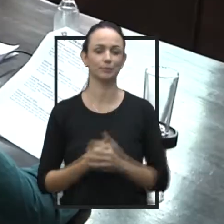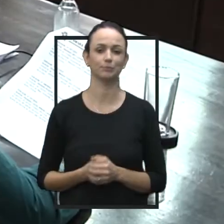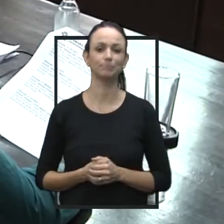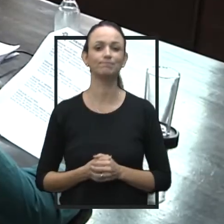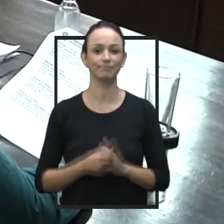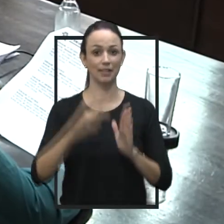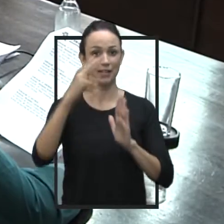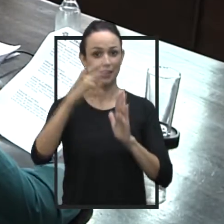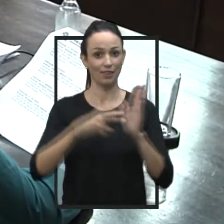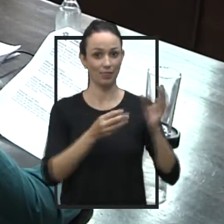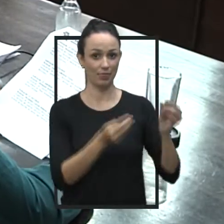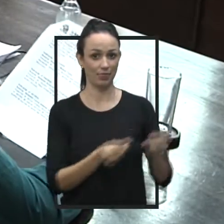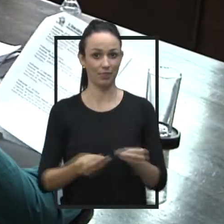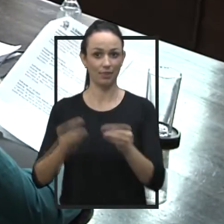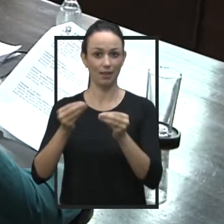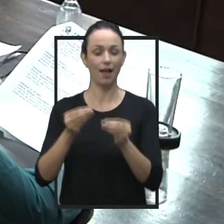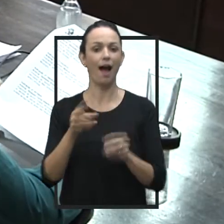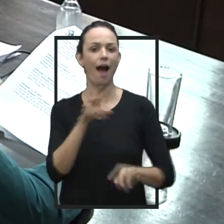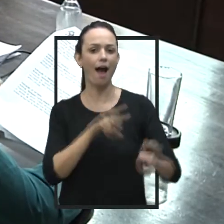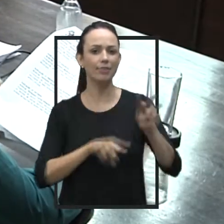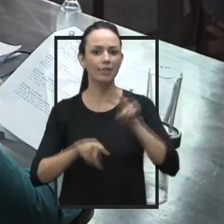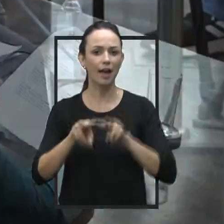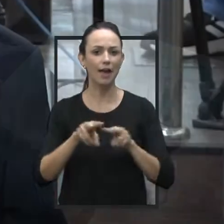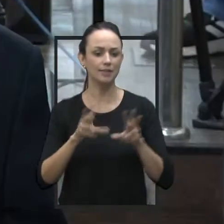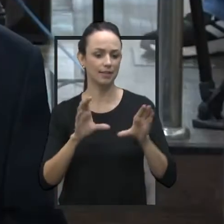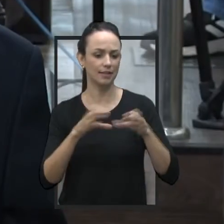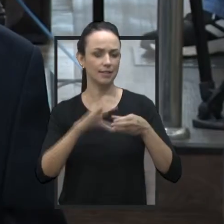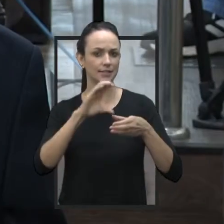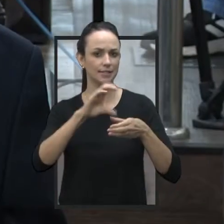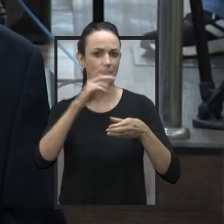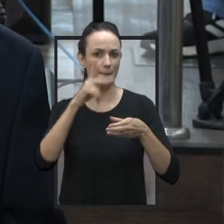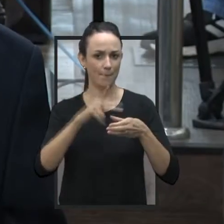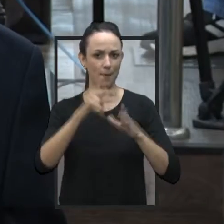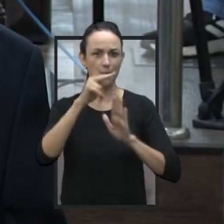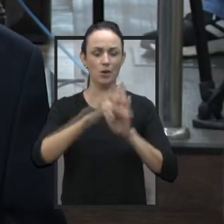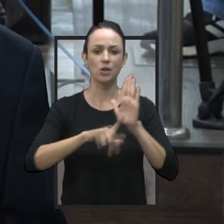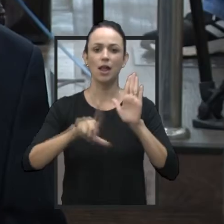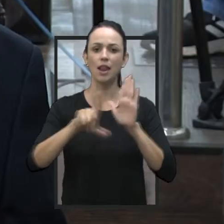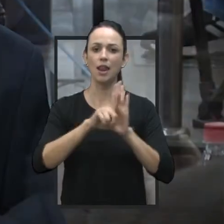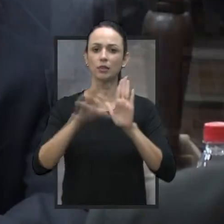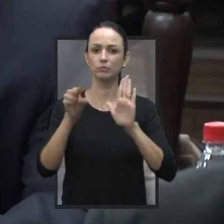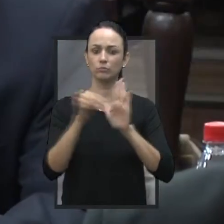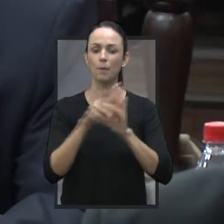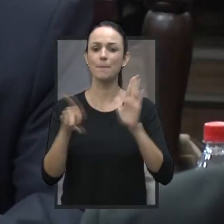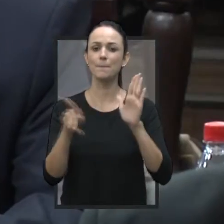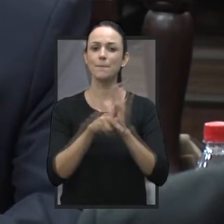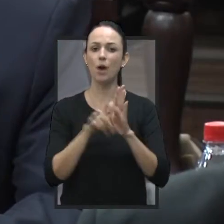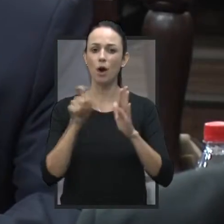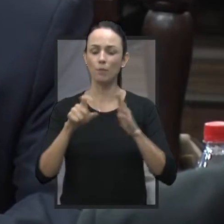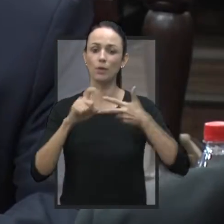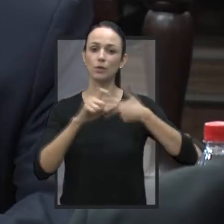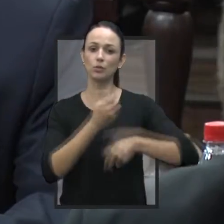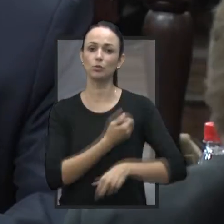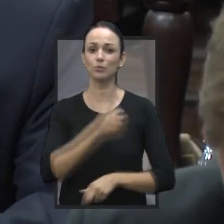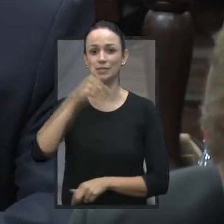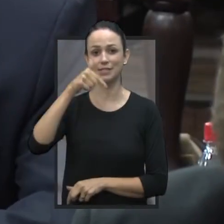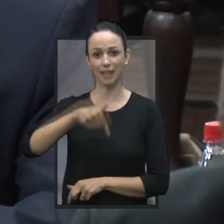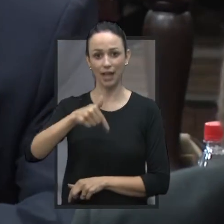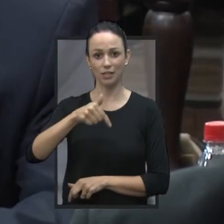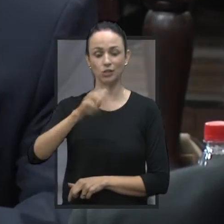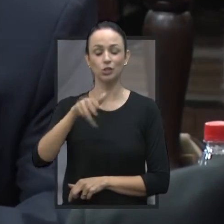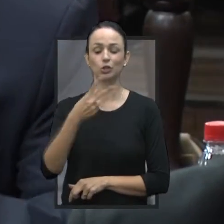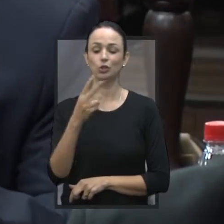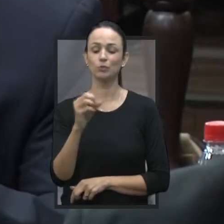urgência. Foi lido e encaminhado para análise pelas comissões da Câmara o projeto de lei complementar do Executivo nº 7 de